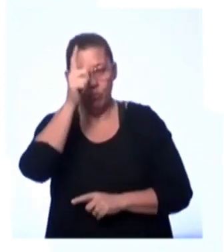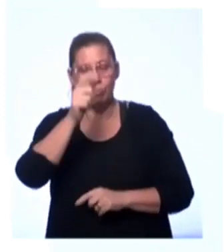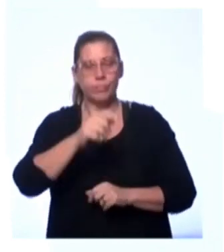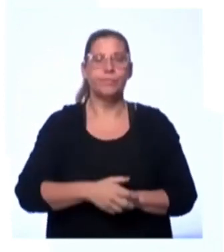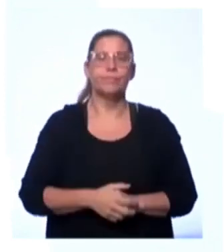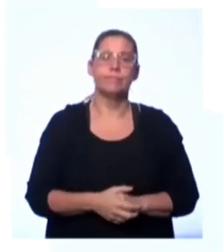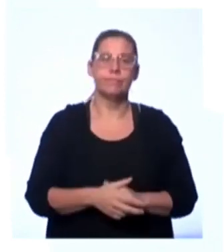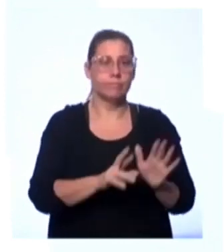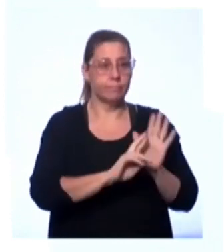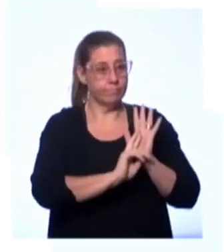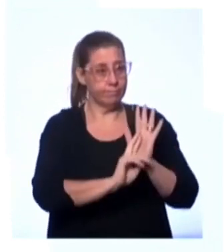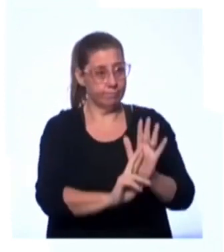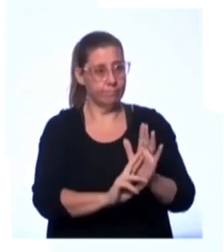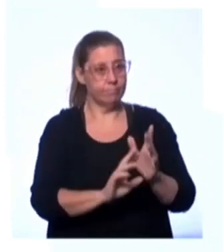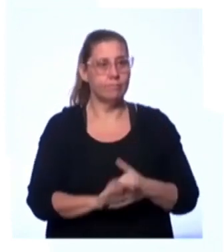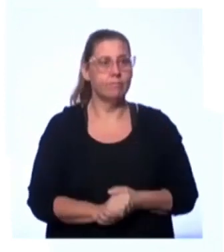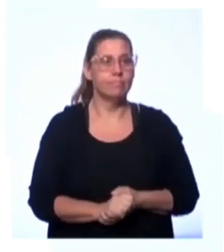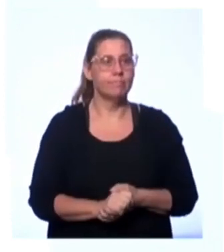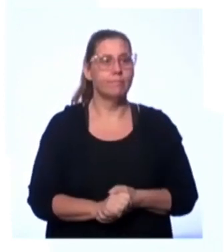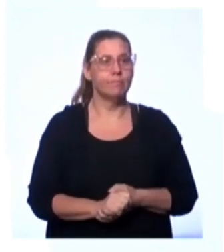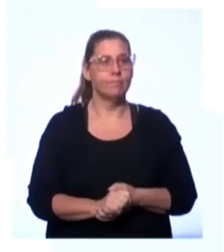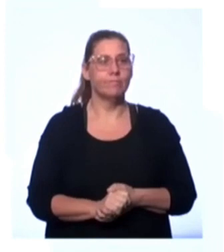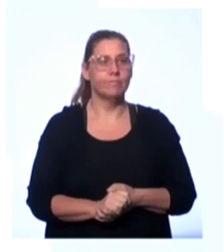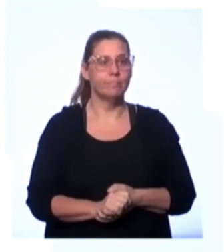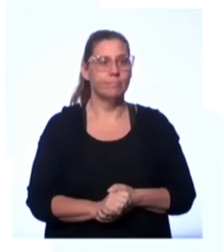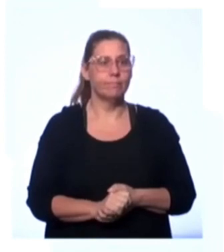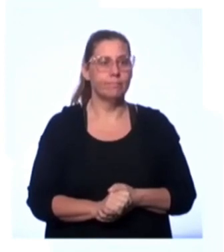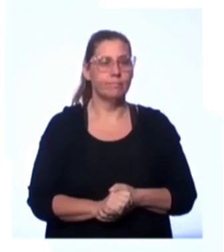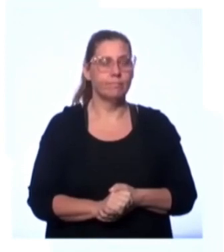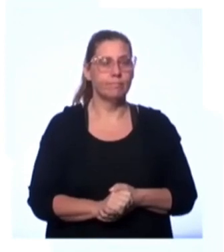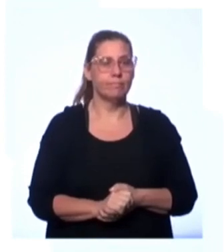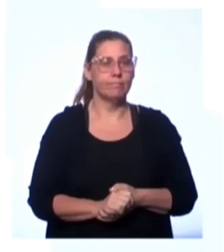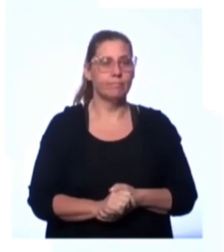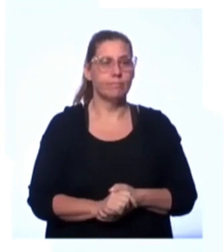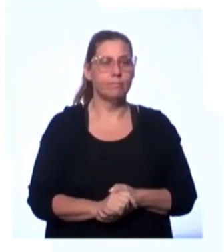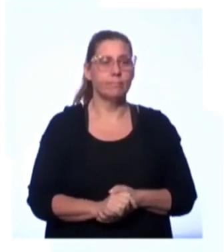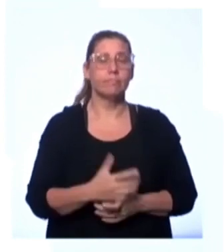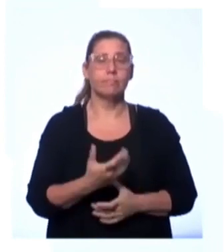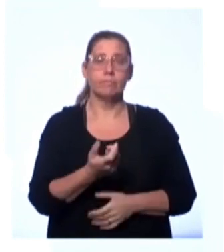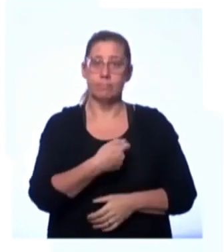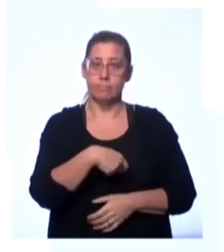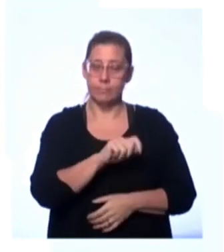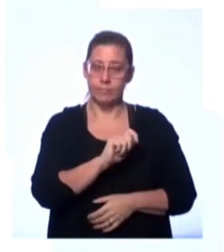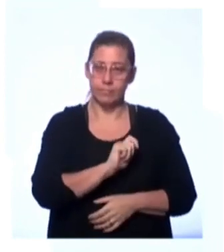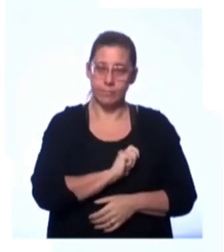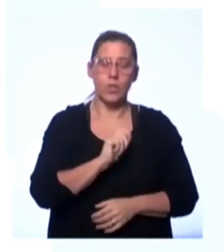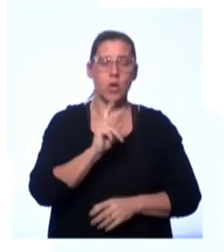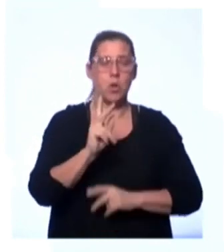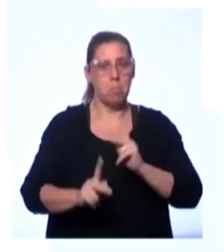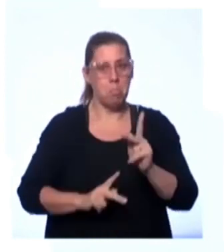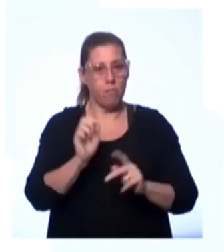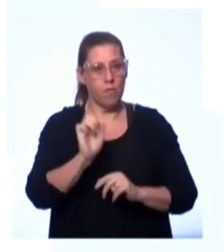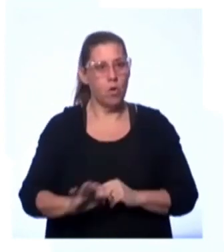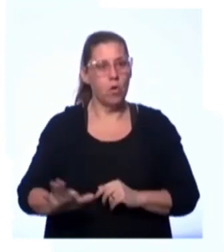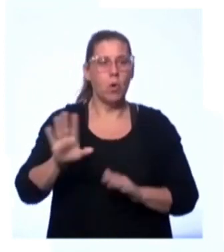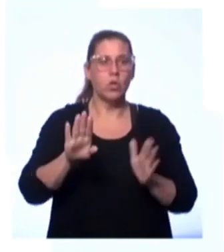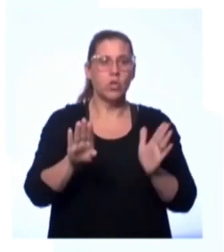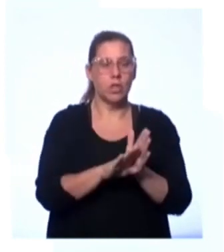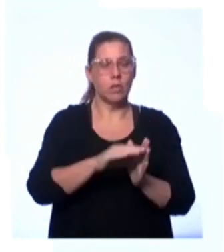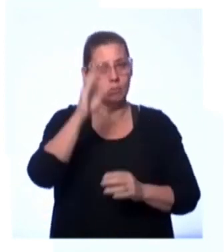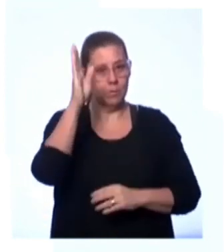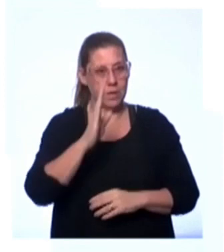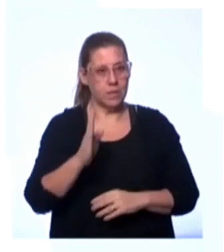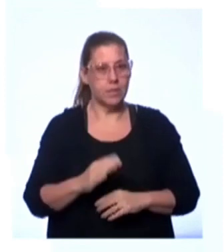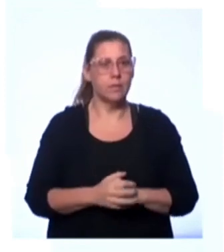representados aqui com essa porcentagem, nós temos os espanhóis, povos europeus que chegaram no Brasil,